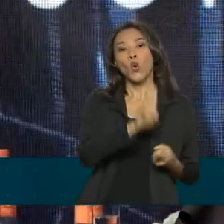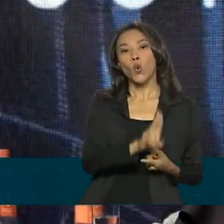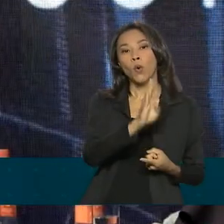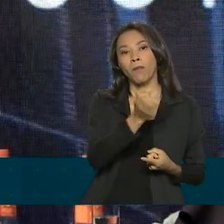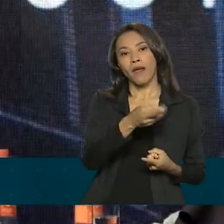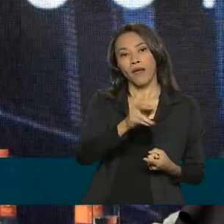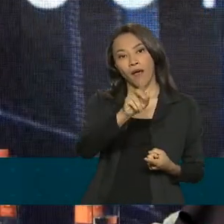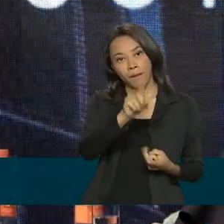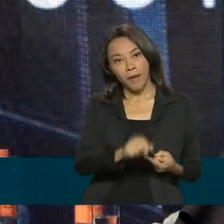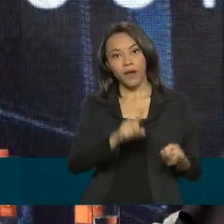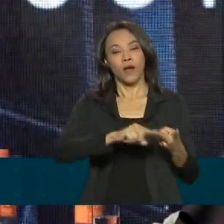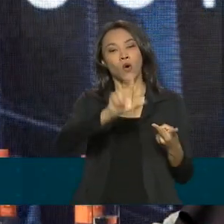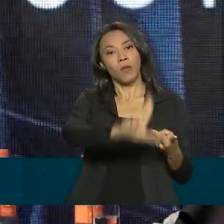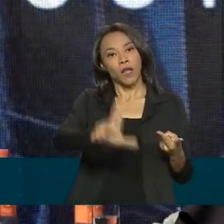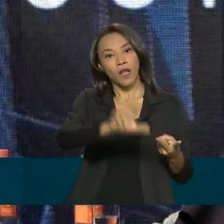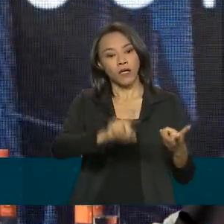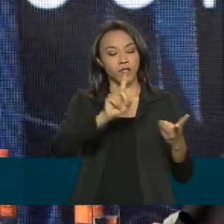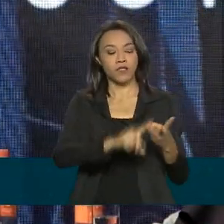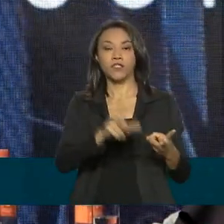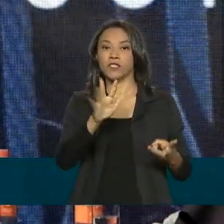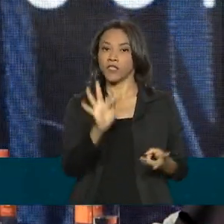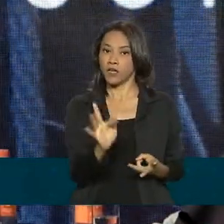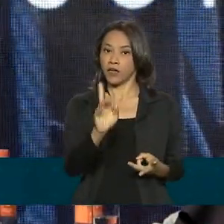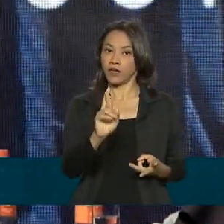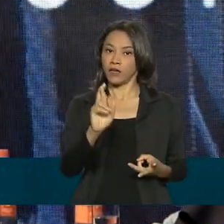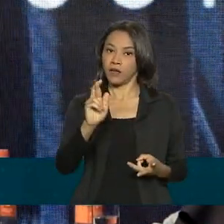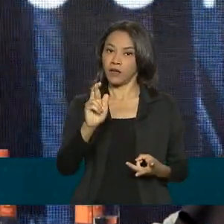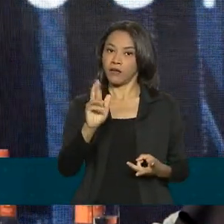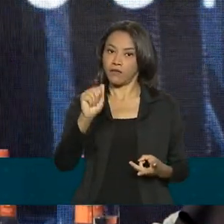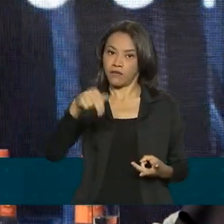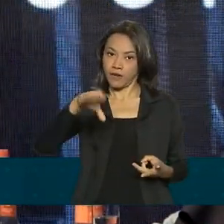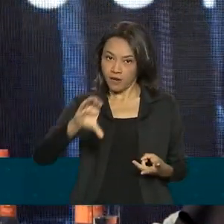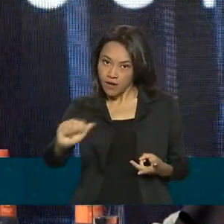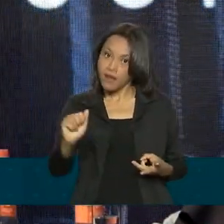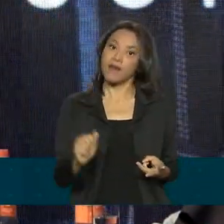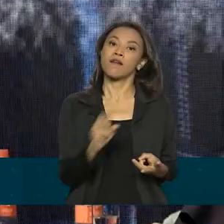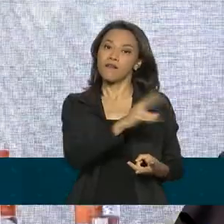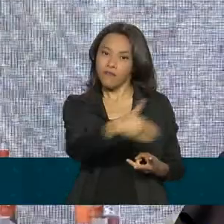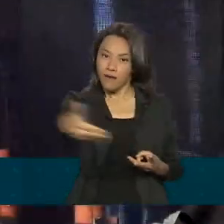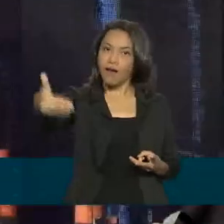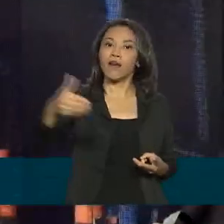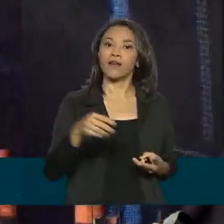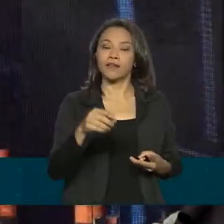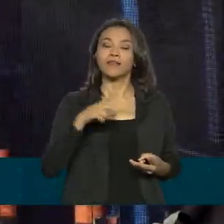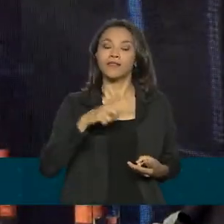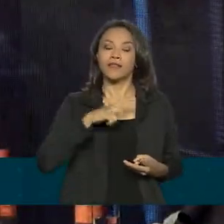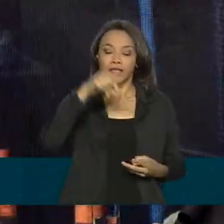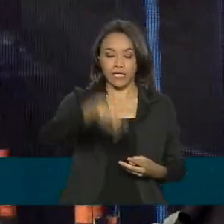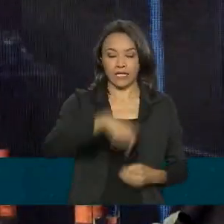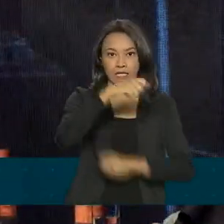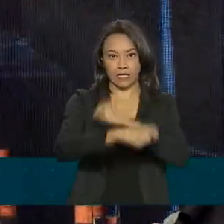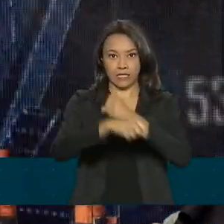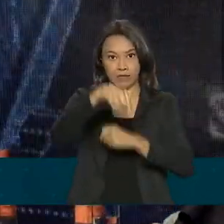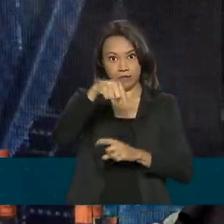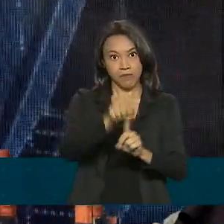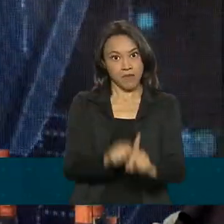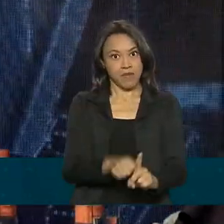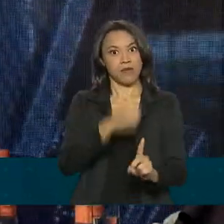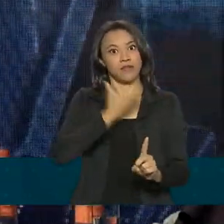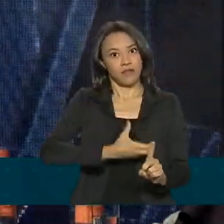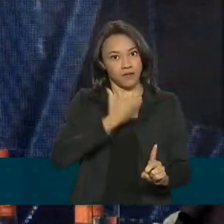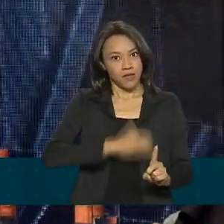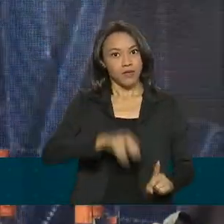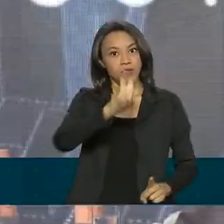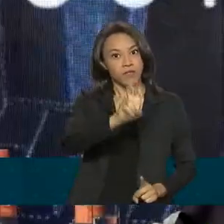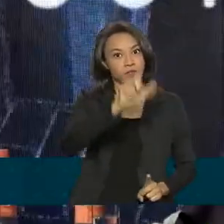Franca, a Algar já vai colocar o 5G na faixa 2.3, agora, neste mês de dezembro, Natal, a Brisanete